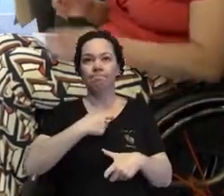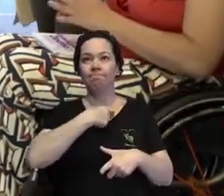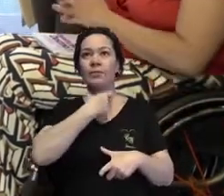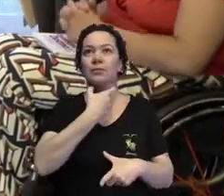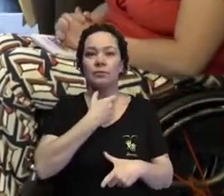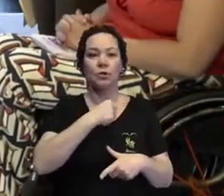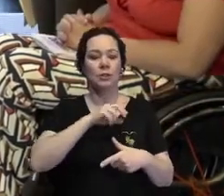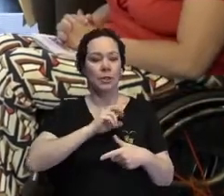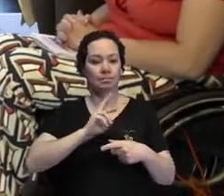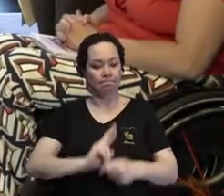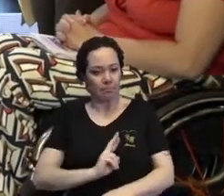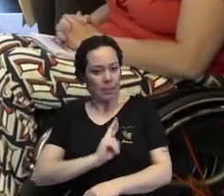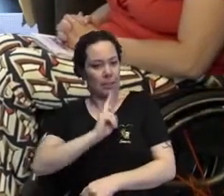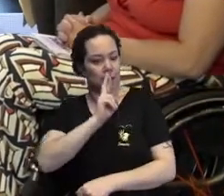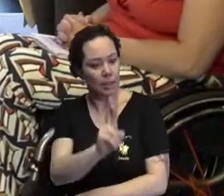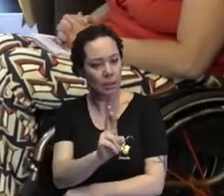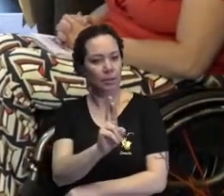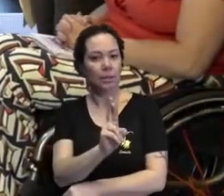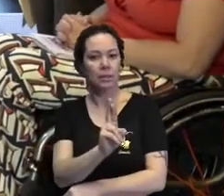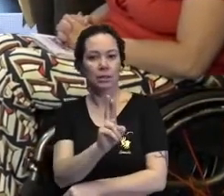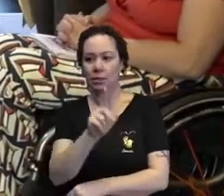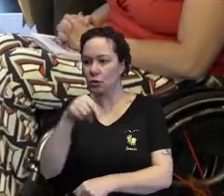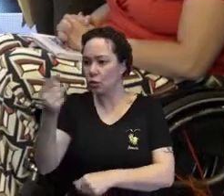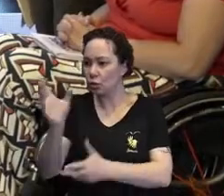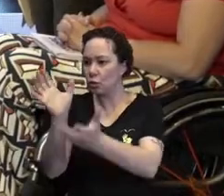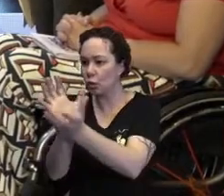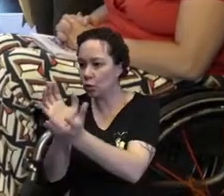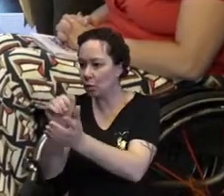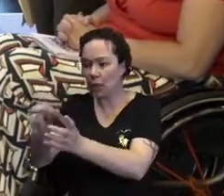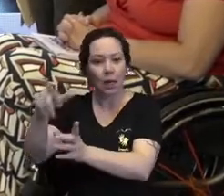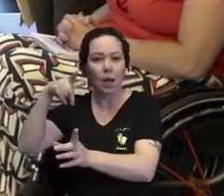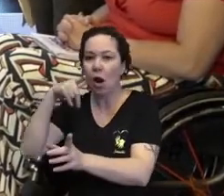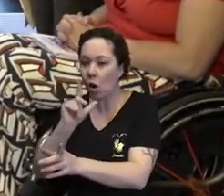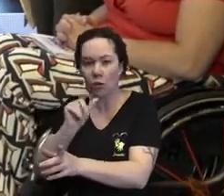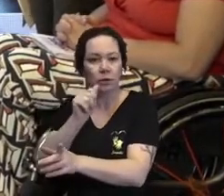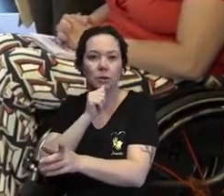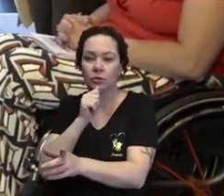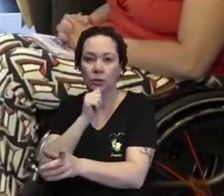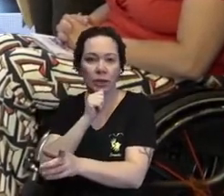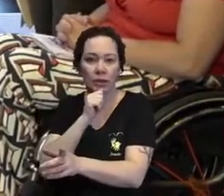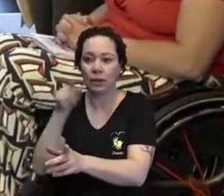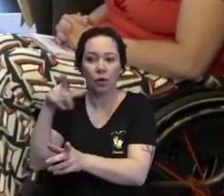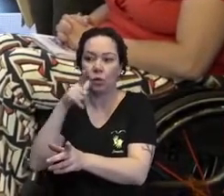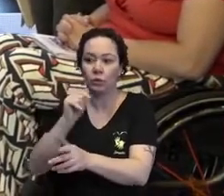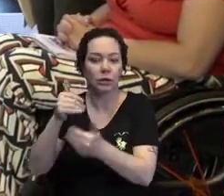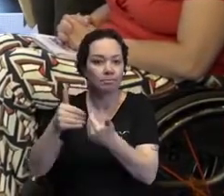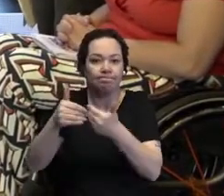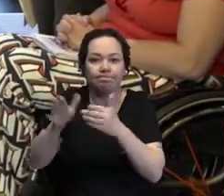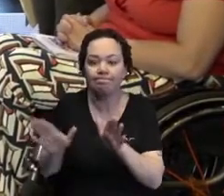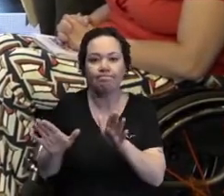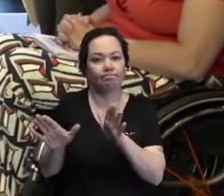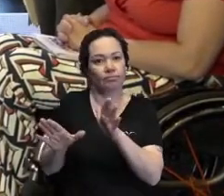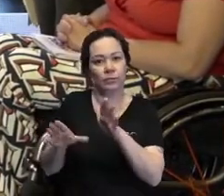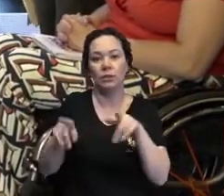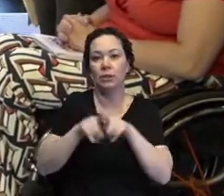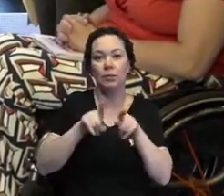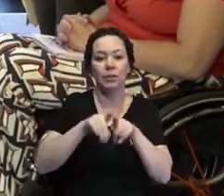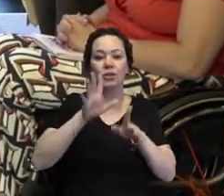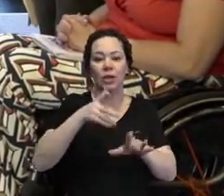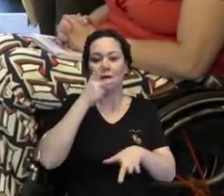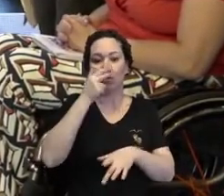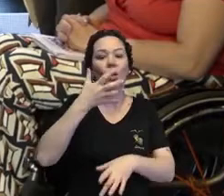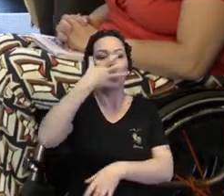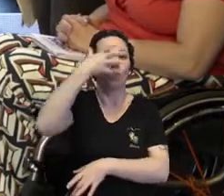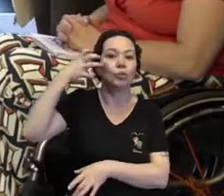que eventualmente ainda não conquistaram esse espaço, não conseguiram essa abertura. Então, até citando o Tucumã que